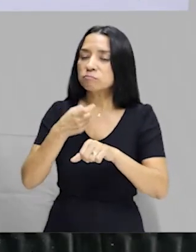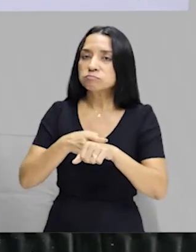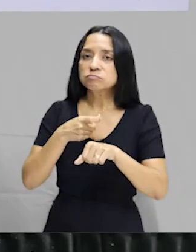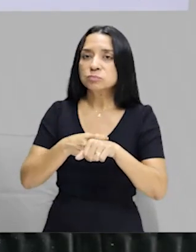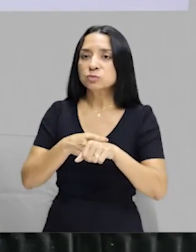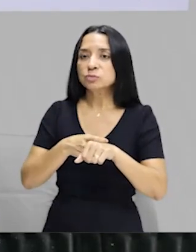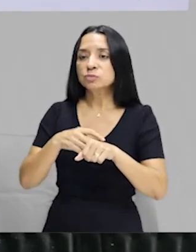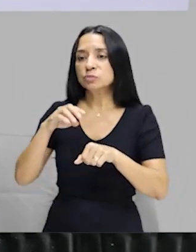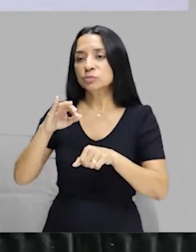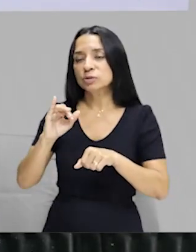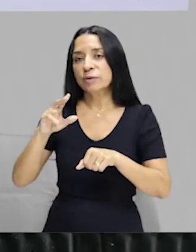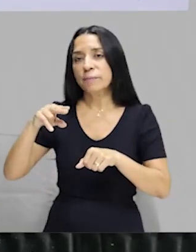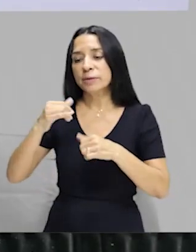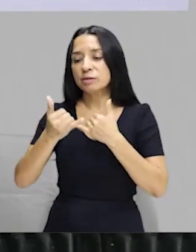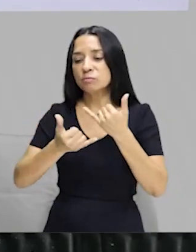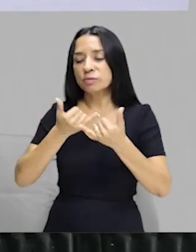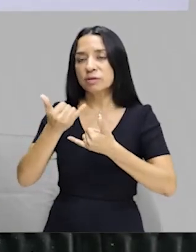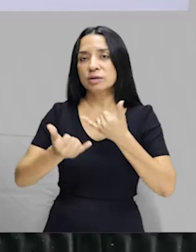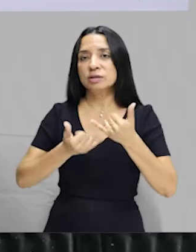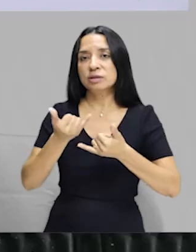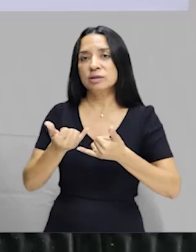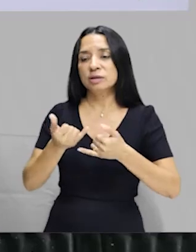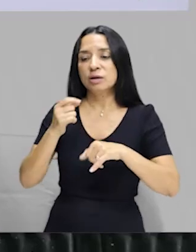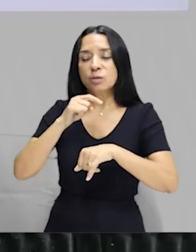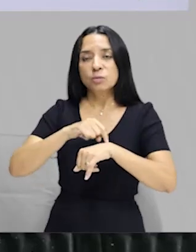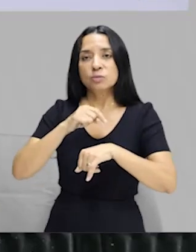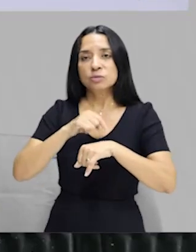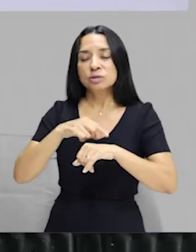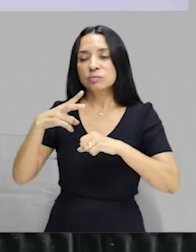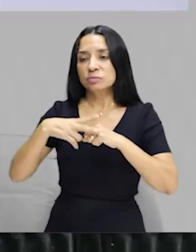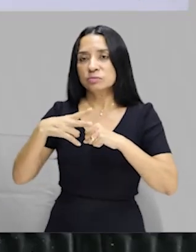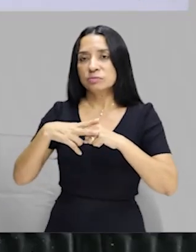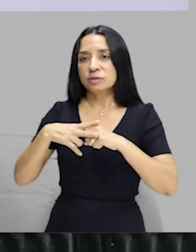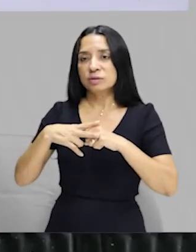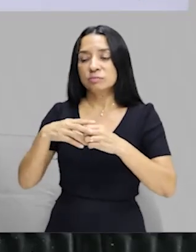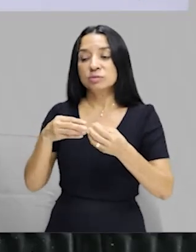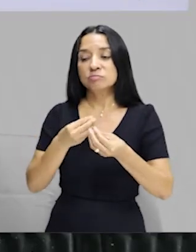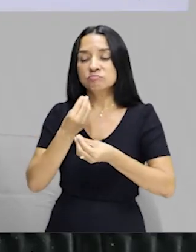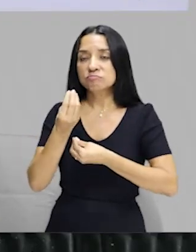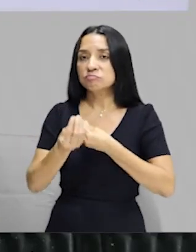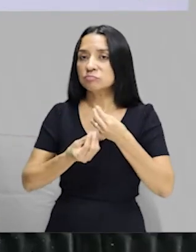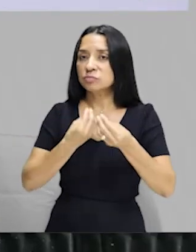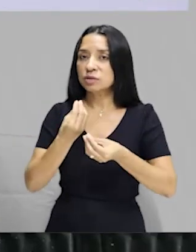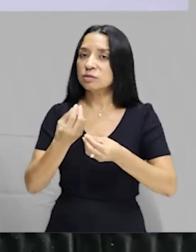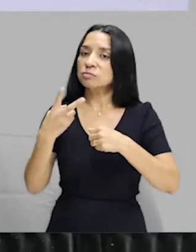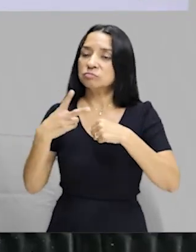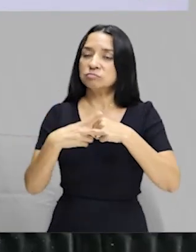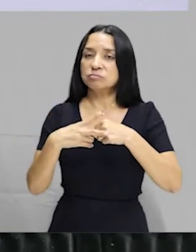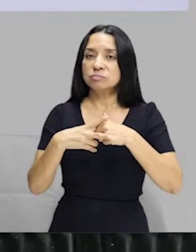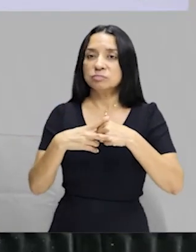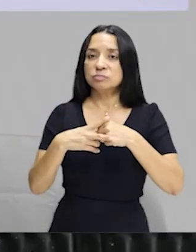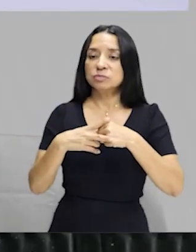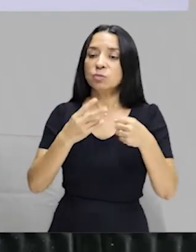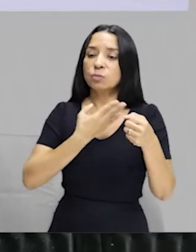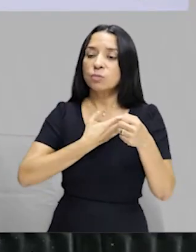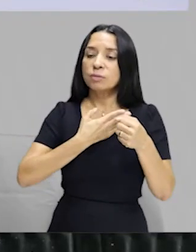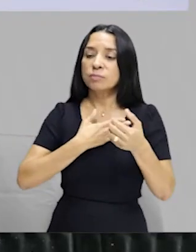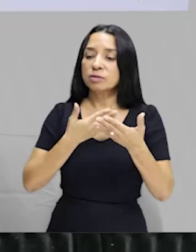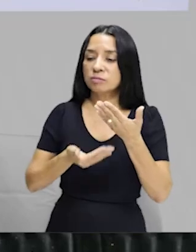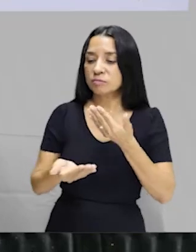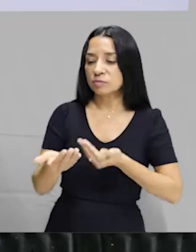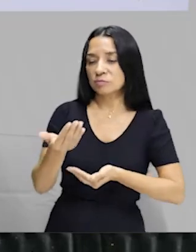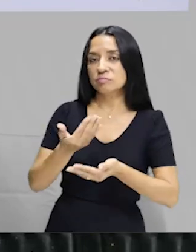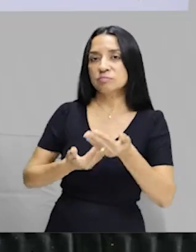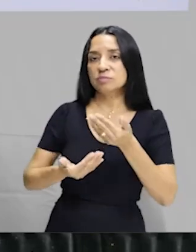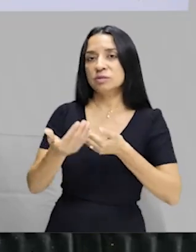Cartelas de bingo com os tempos verbais e com os modos. E com o seu colega, vocês vão fazendo aquele